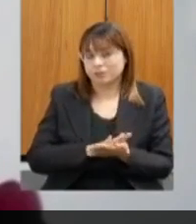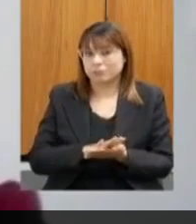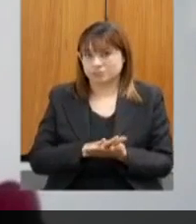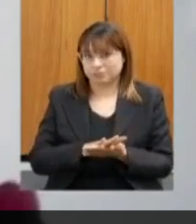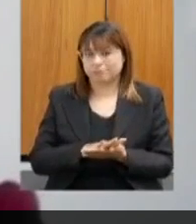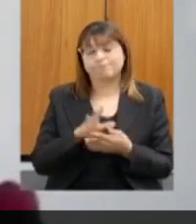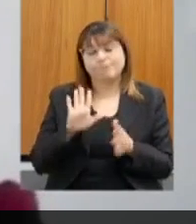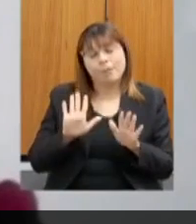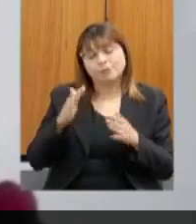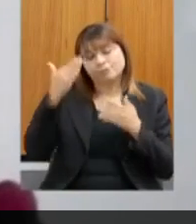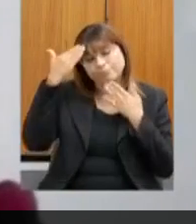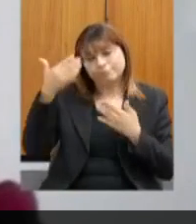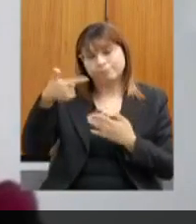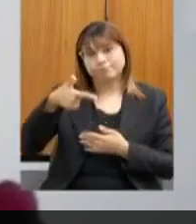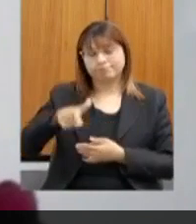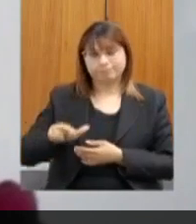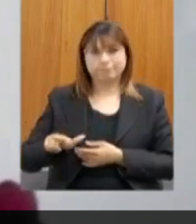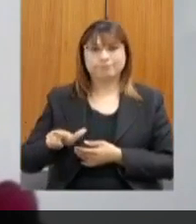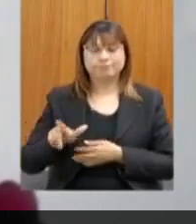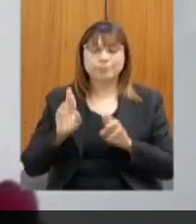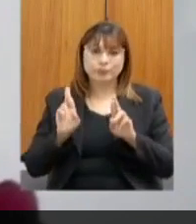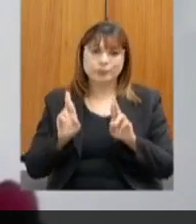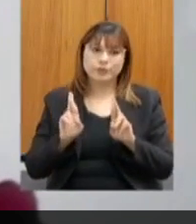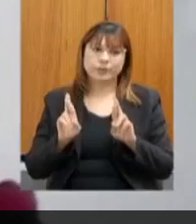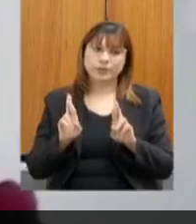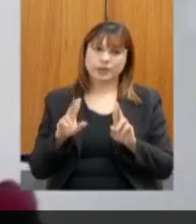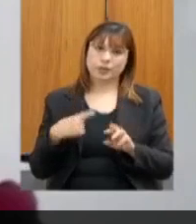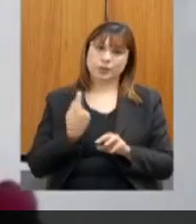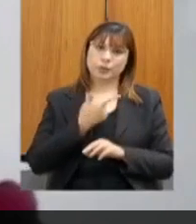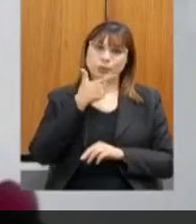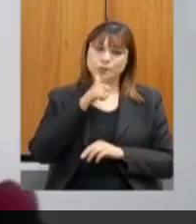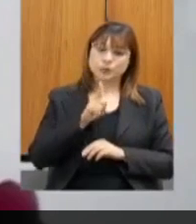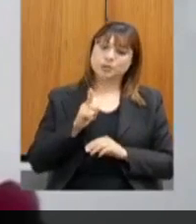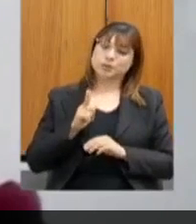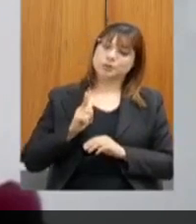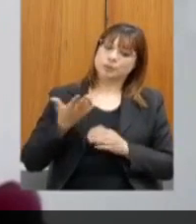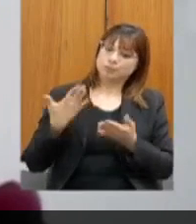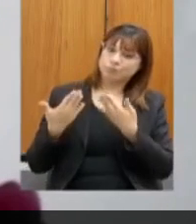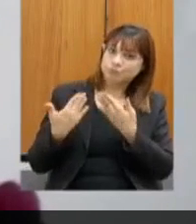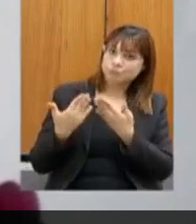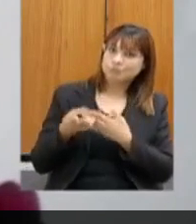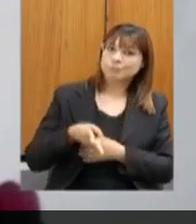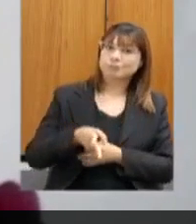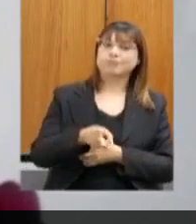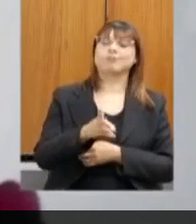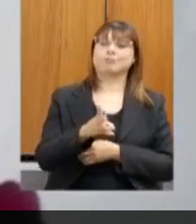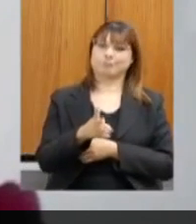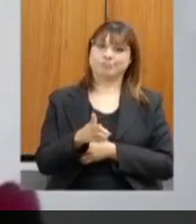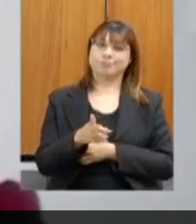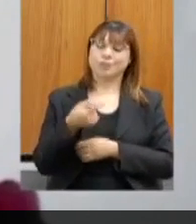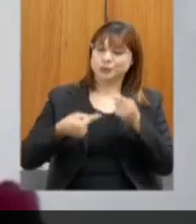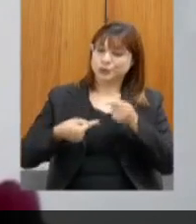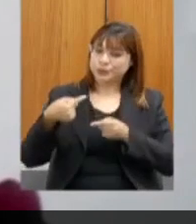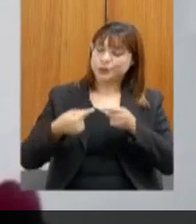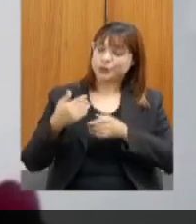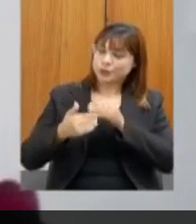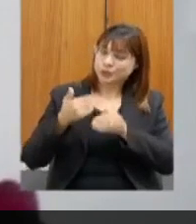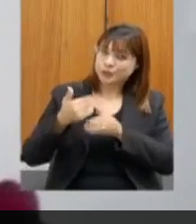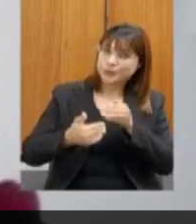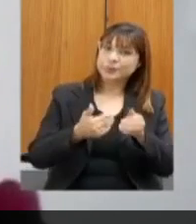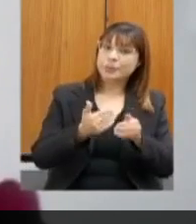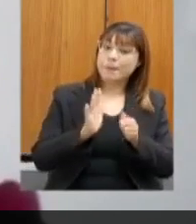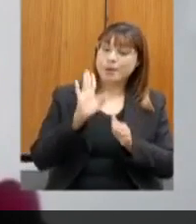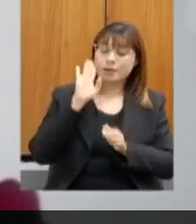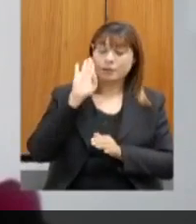Mas era agradecer mais uma vez e eu espero que a gente possa seguir dialogando nessa perspectiva de discutir o desenvolvimento, mas,